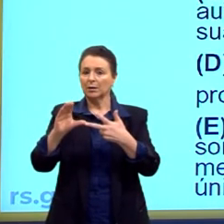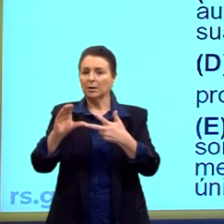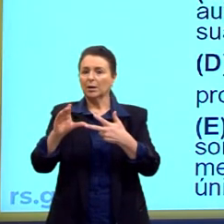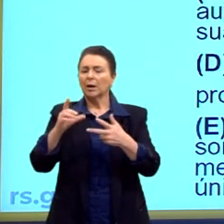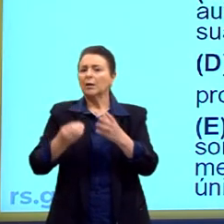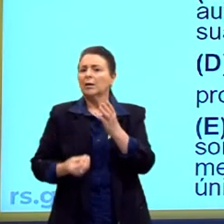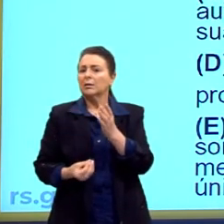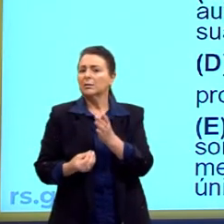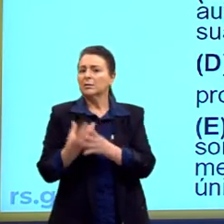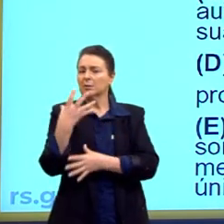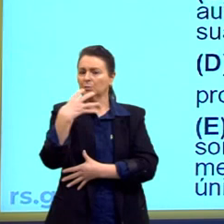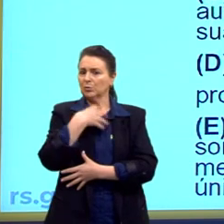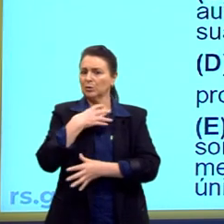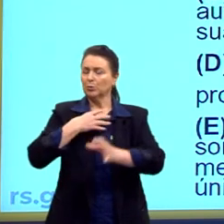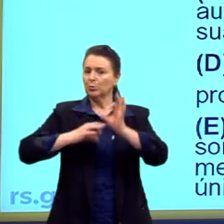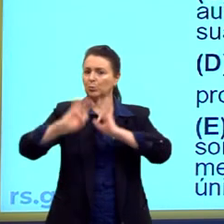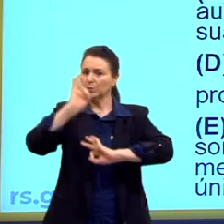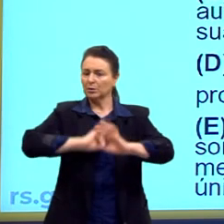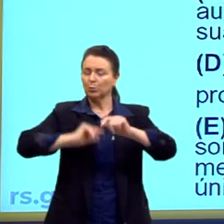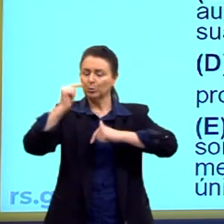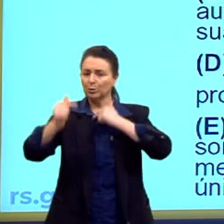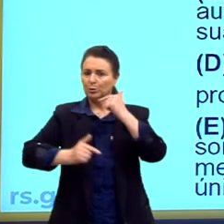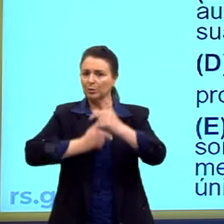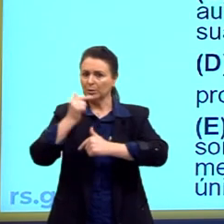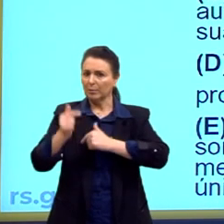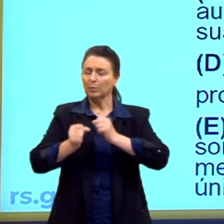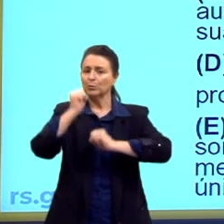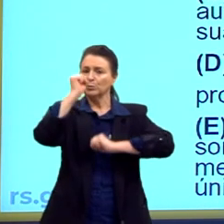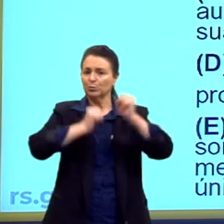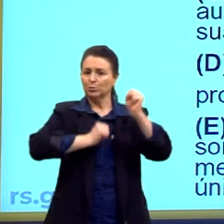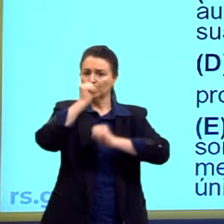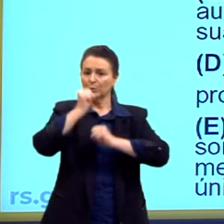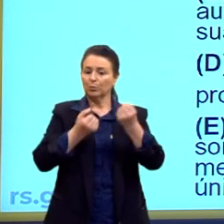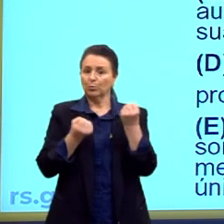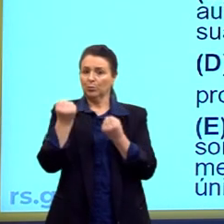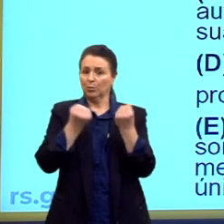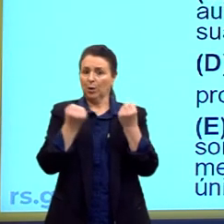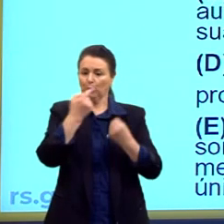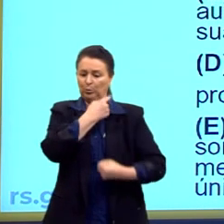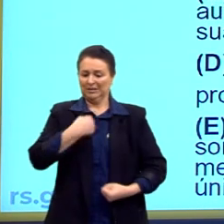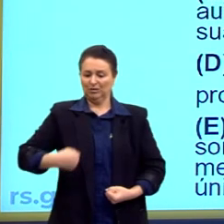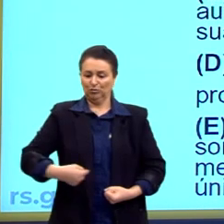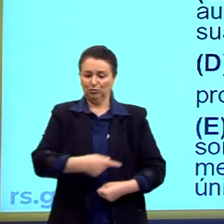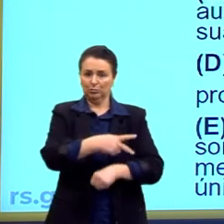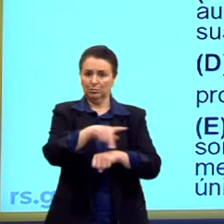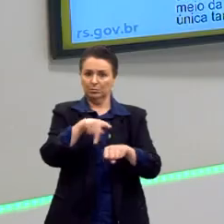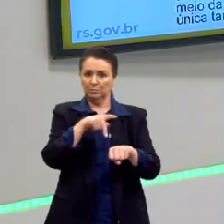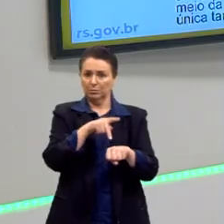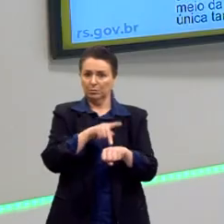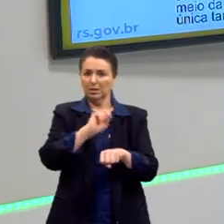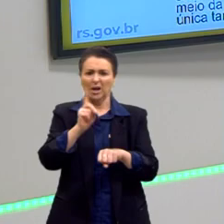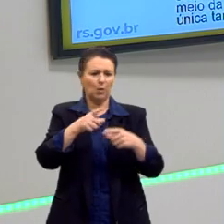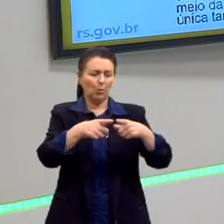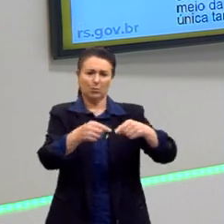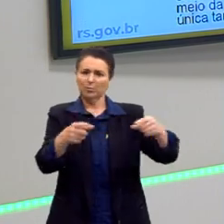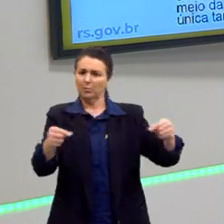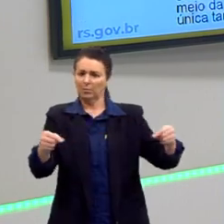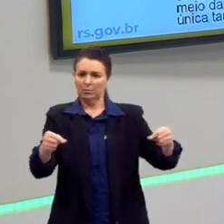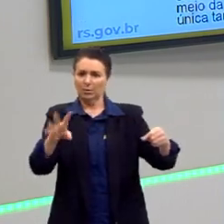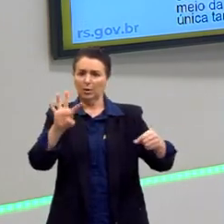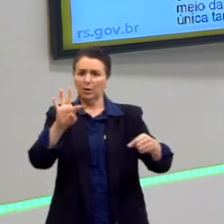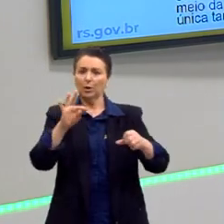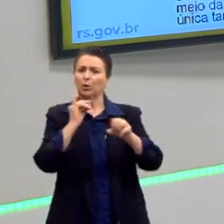origem no modo de organização do trabalho de uma indústria automobilística da China, não, Toyota era Japão, lembra sempre disso,